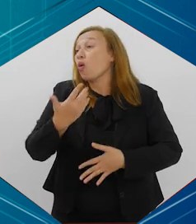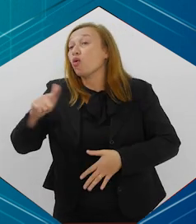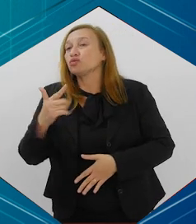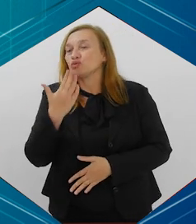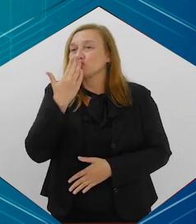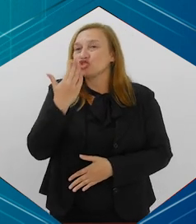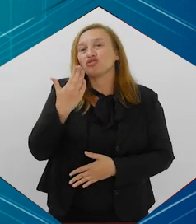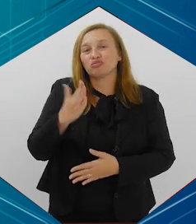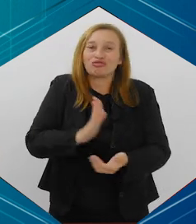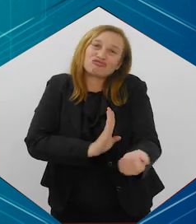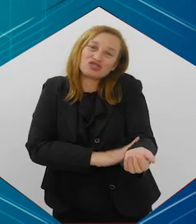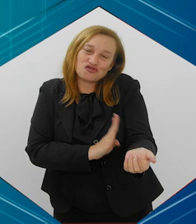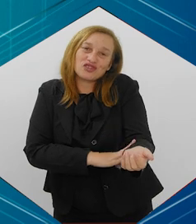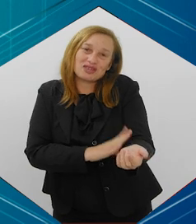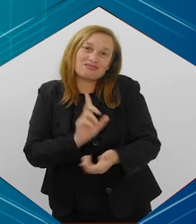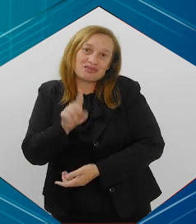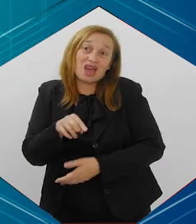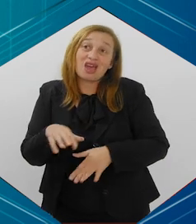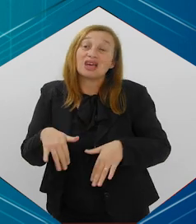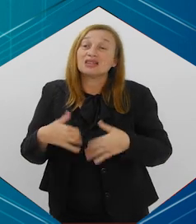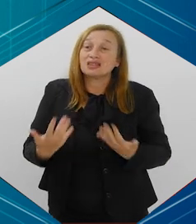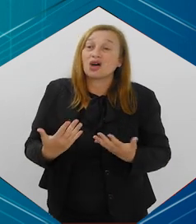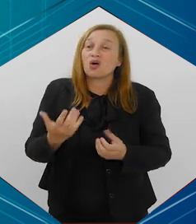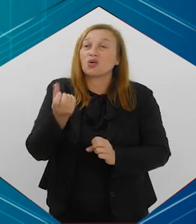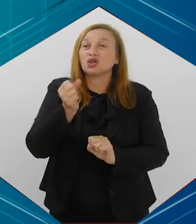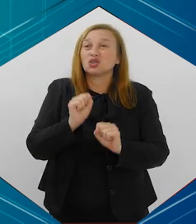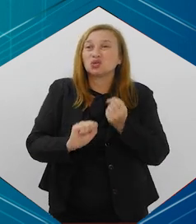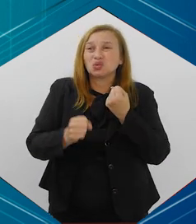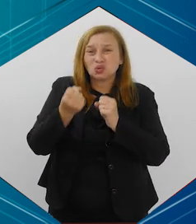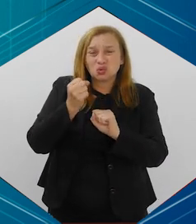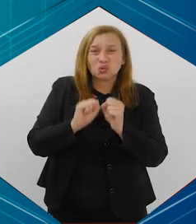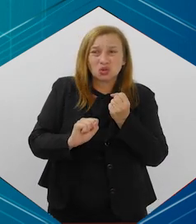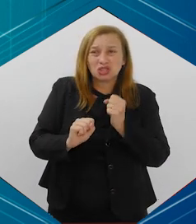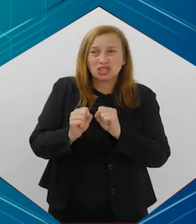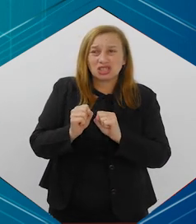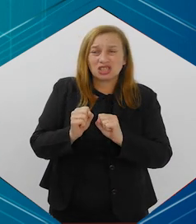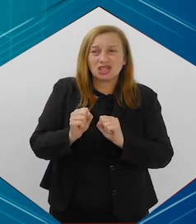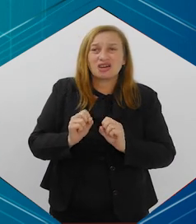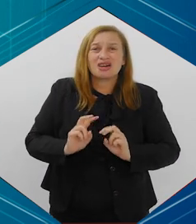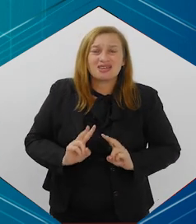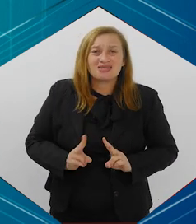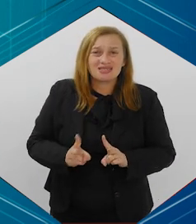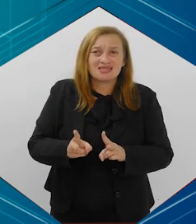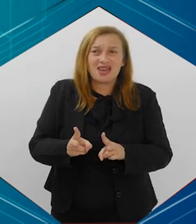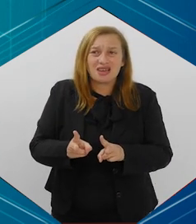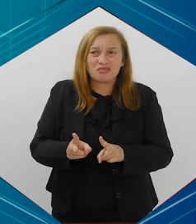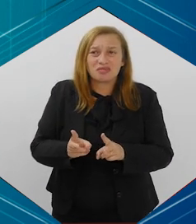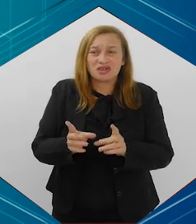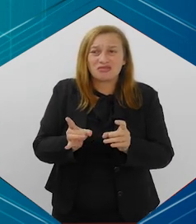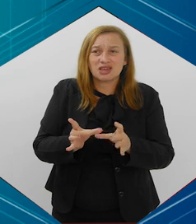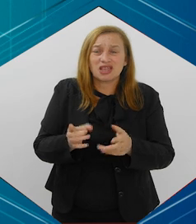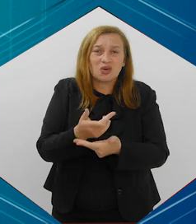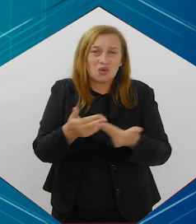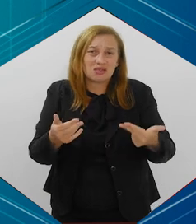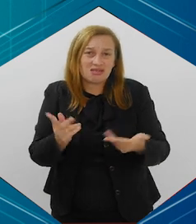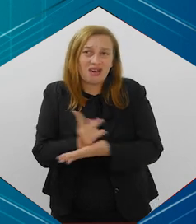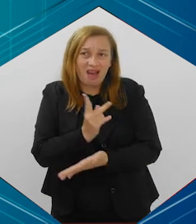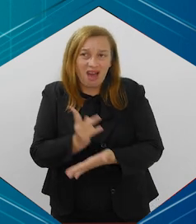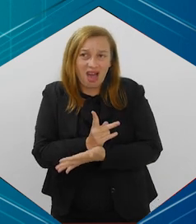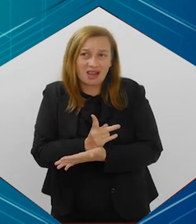vício mesmo. Estão em busca de sempre preencher algo a mais. Então,